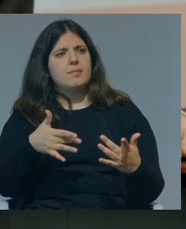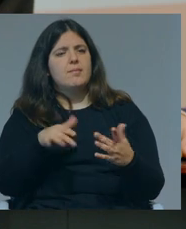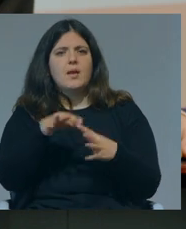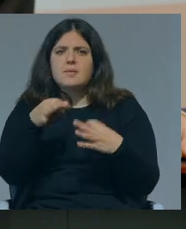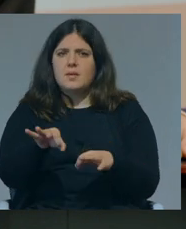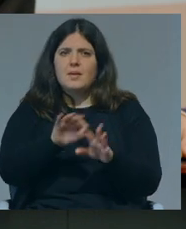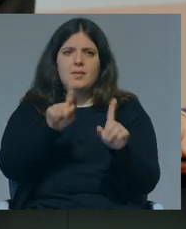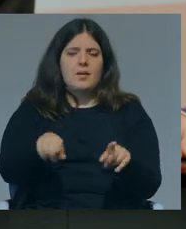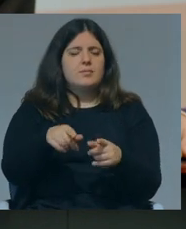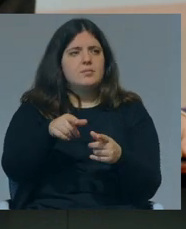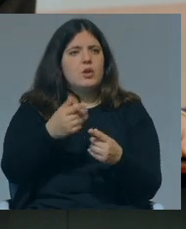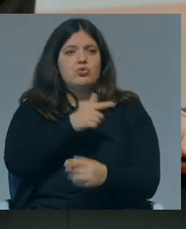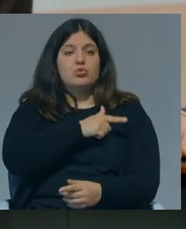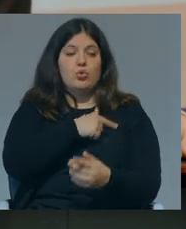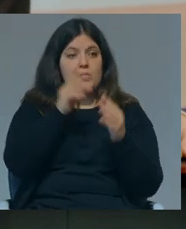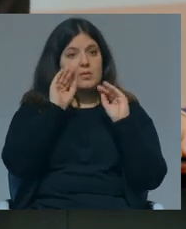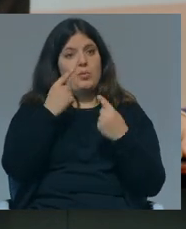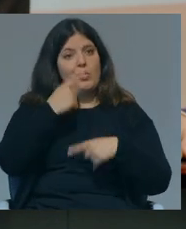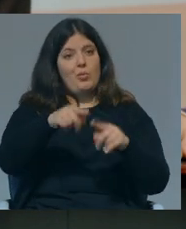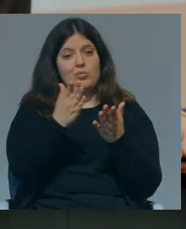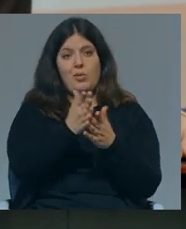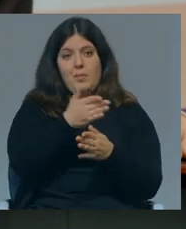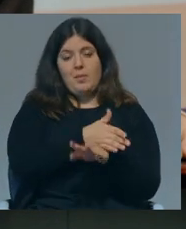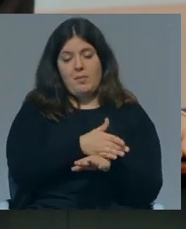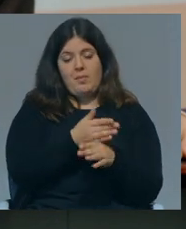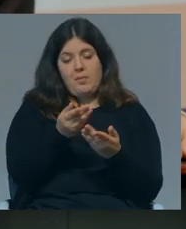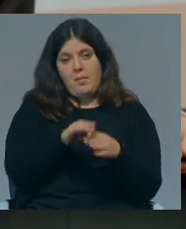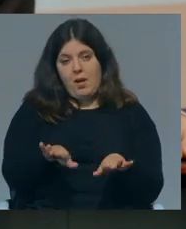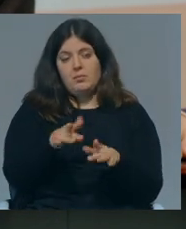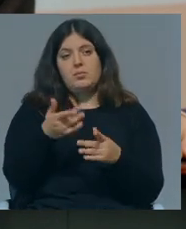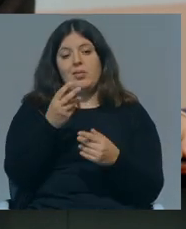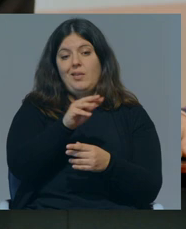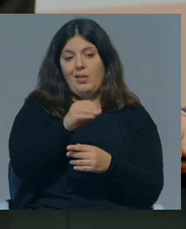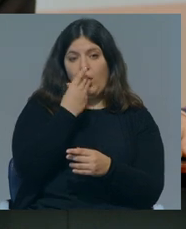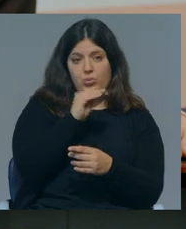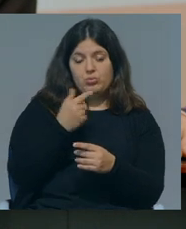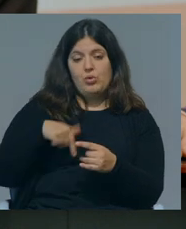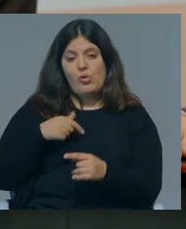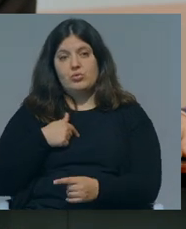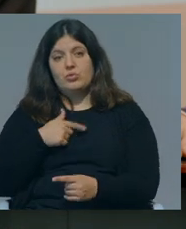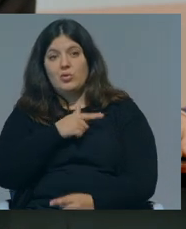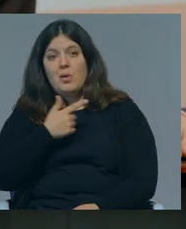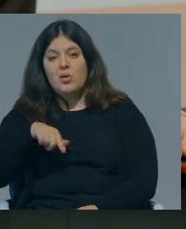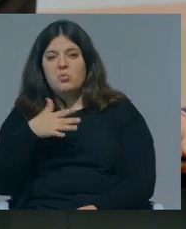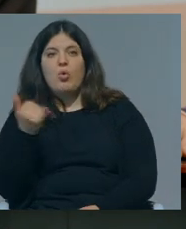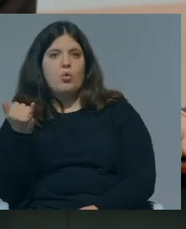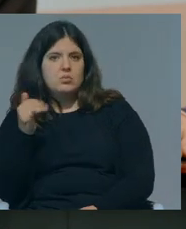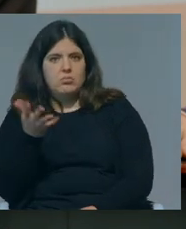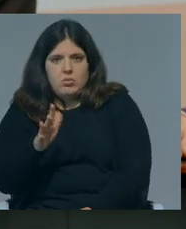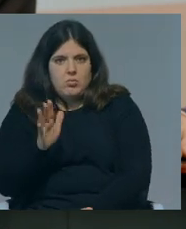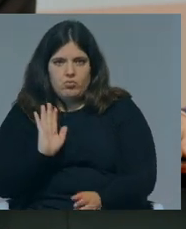simples como as turmas de ensino público na escola primária tinham tipo 30 alunos e nós, no João de Deus, a nossa turma tinha pai 12.